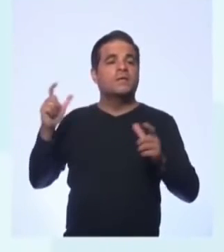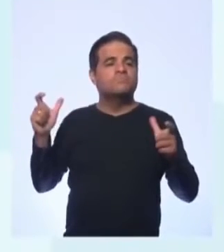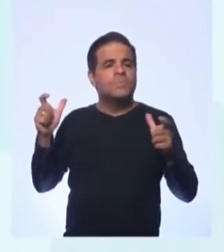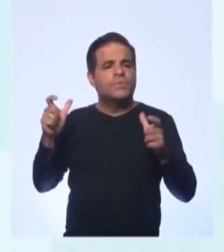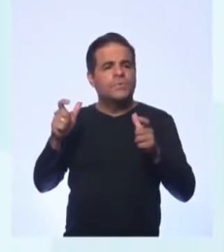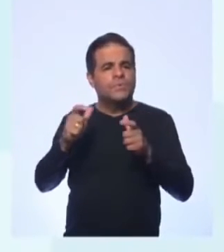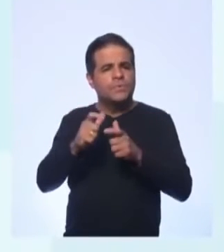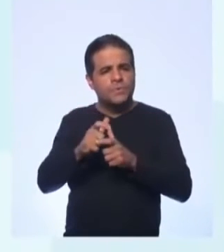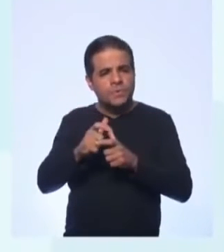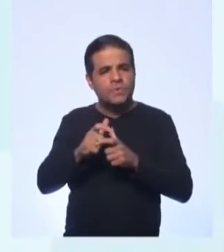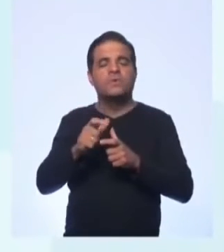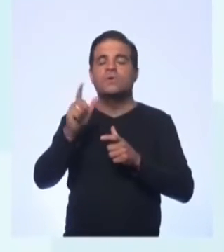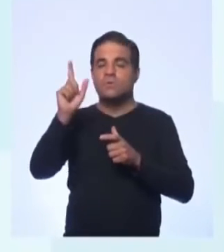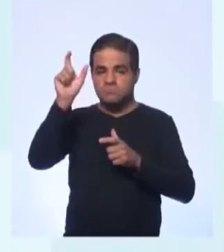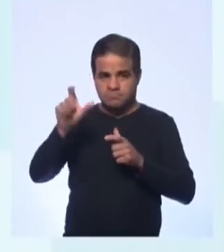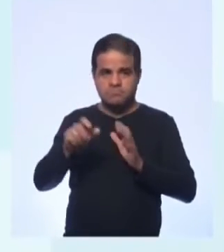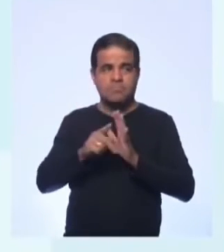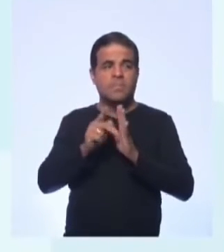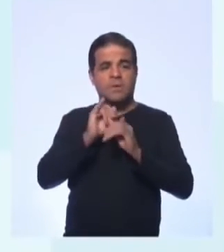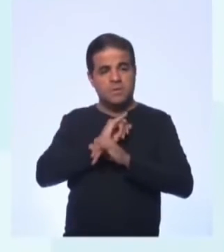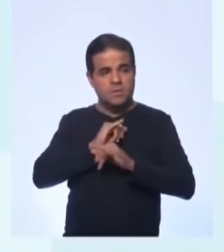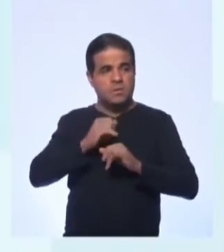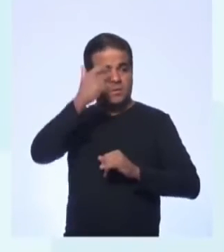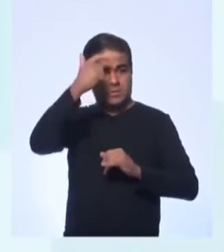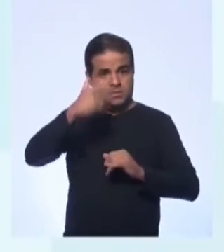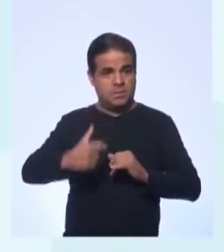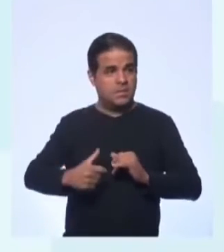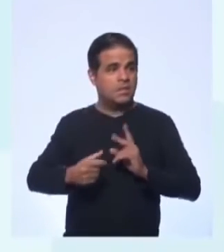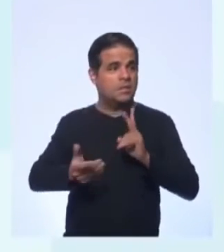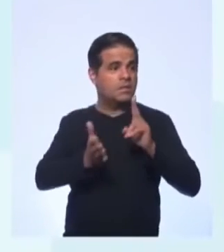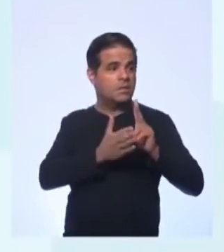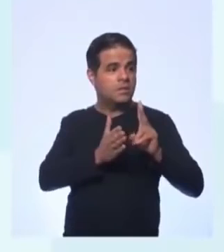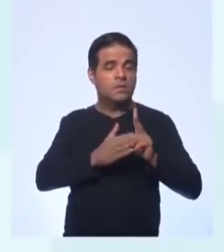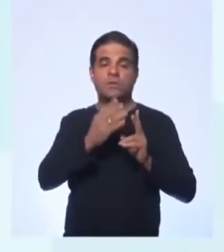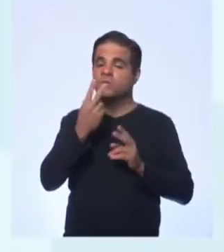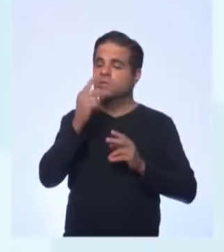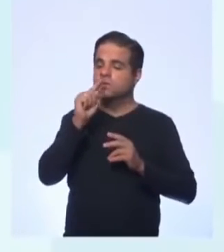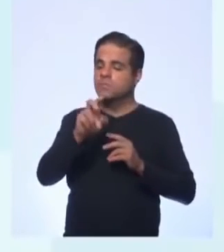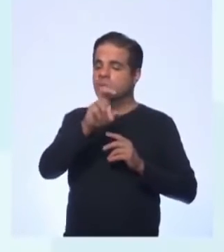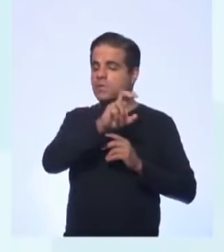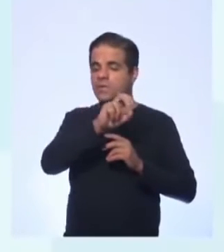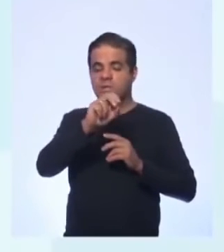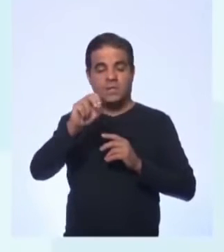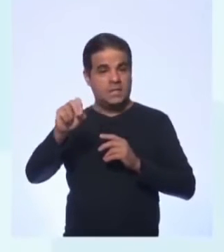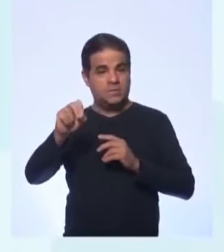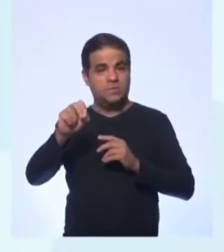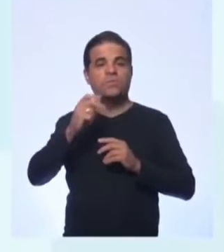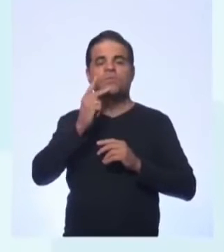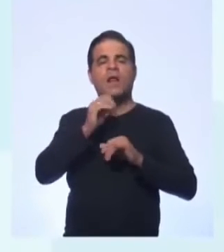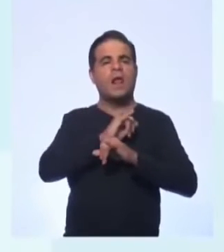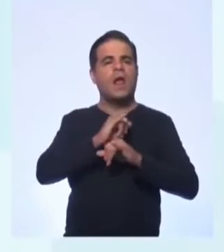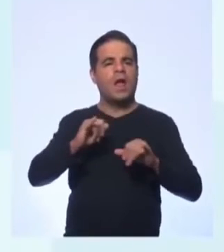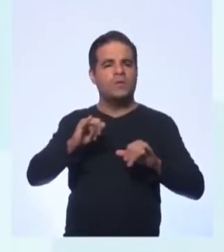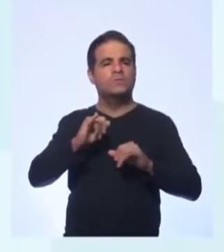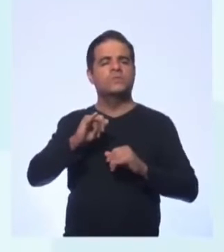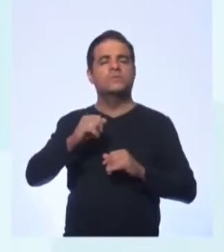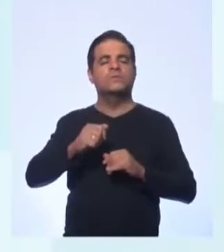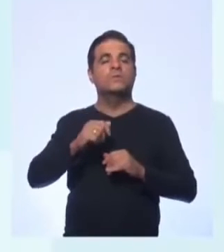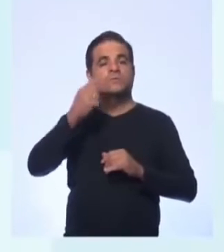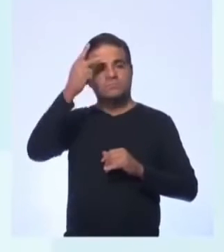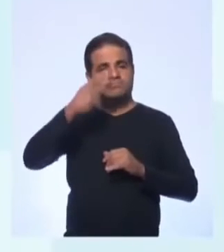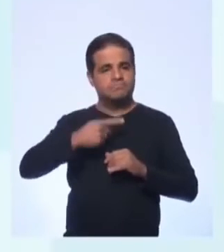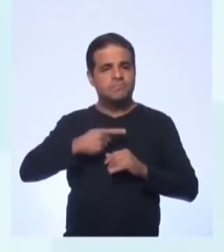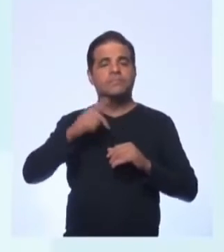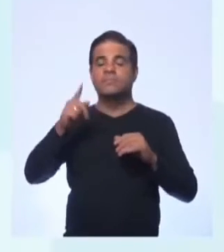população autodeclarada indígena de 2.500 indígenas. Quando fala autodeclarado, é quando a